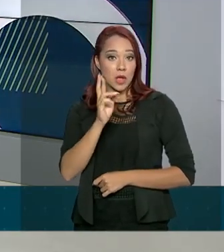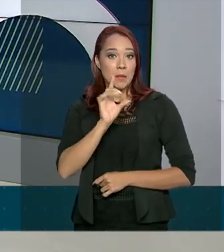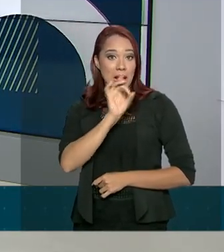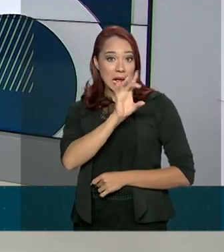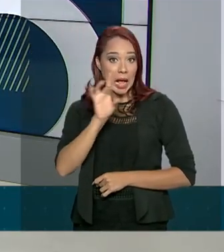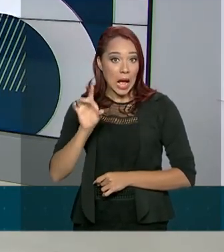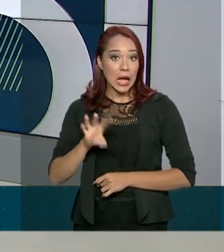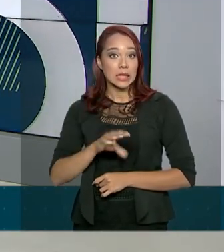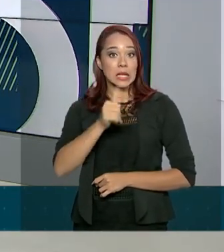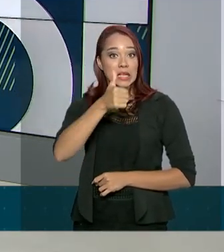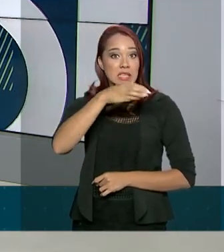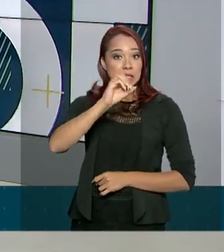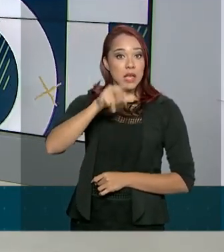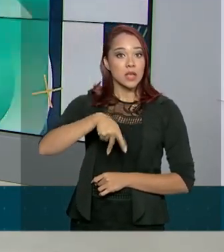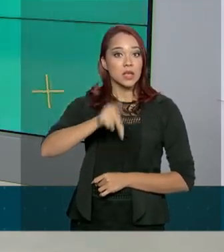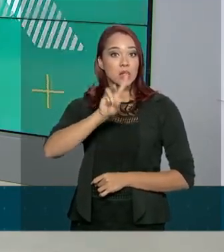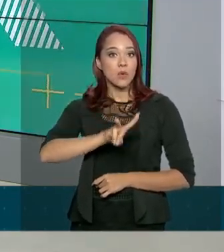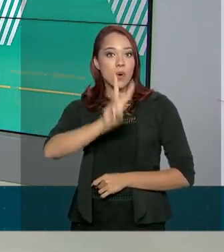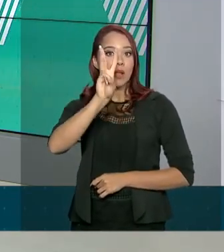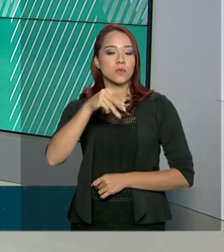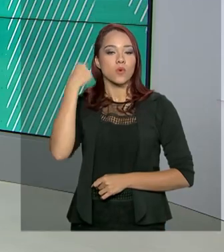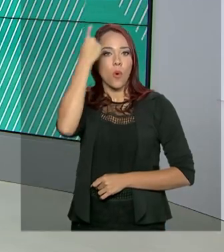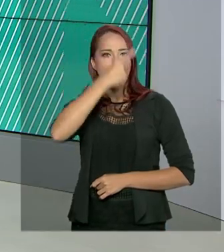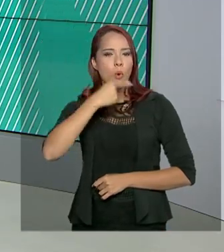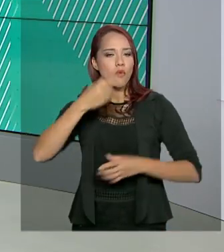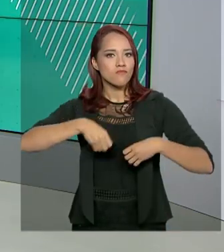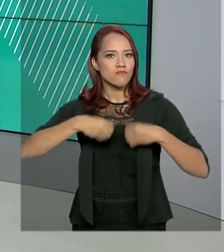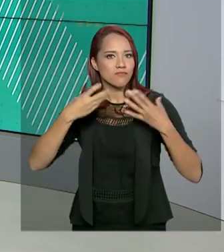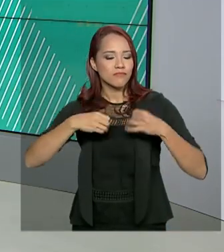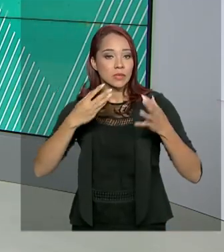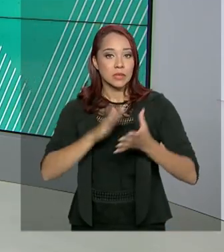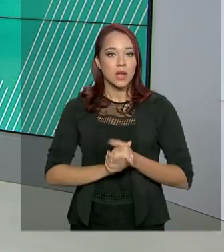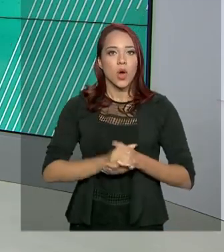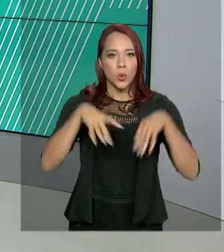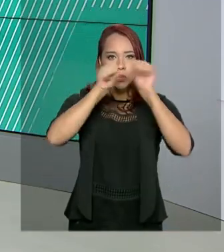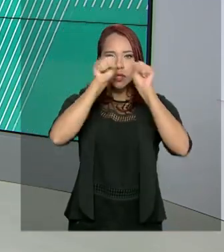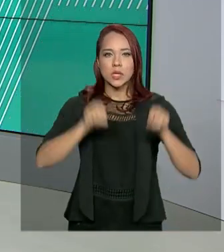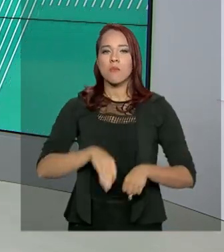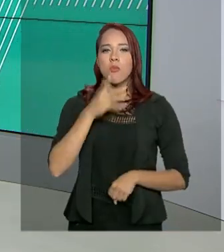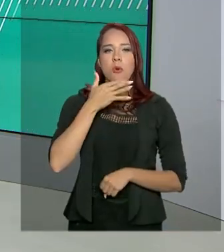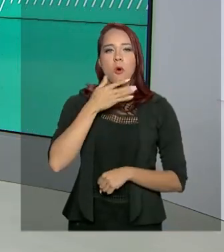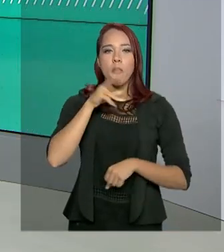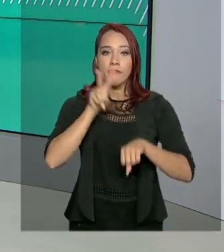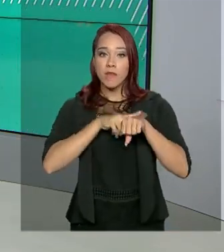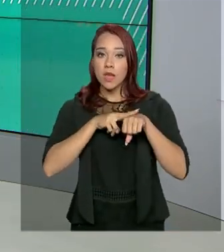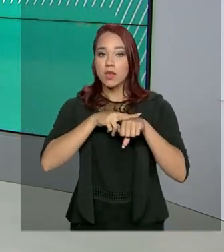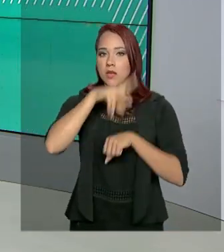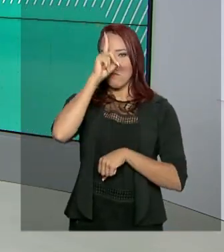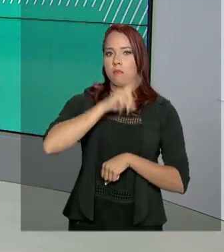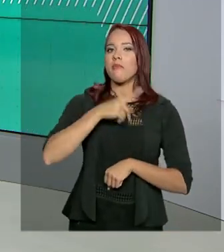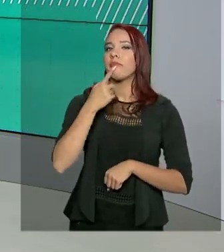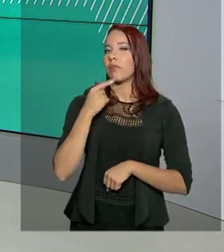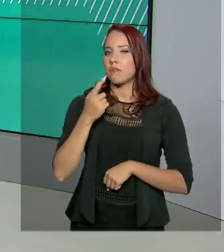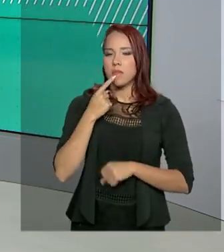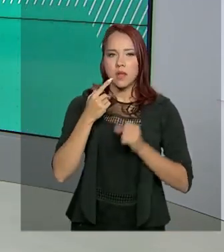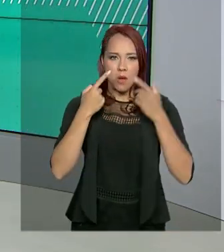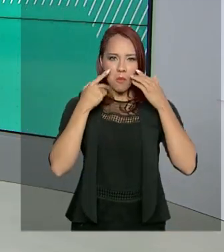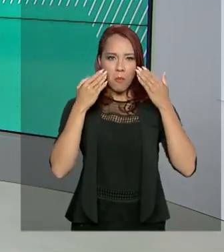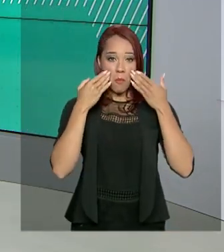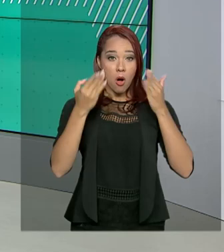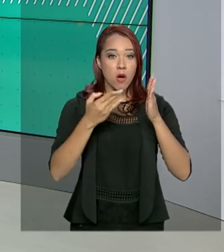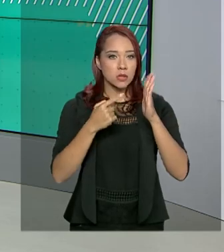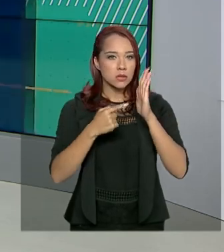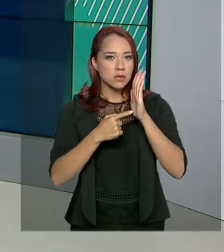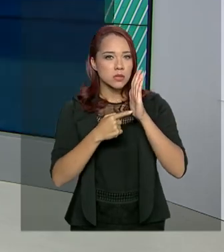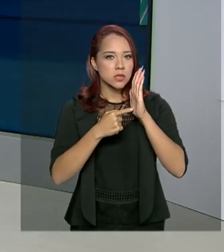cada 100 kWh consumidos. O sistema de cores verde, amarela e vermelha indica se a energia será